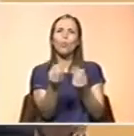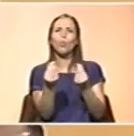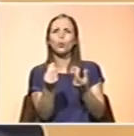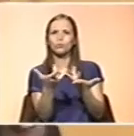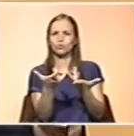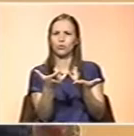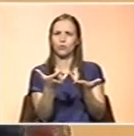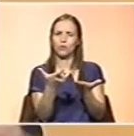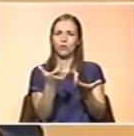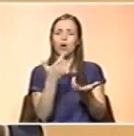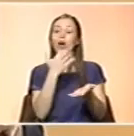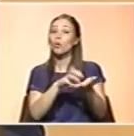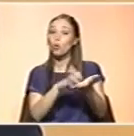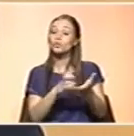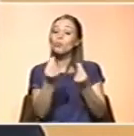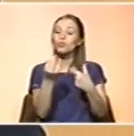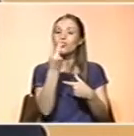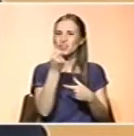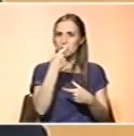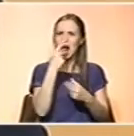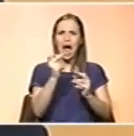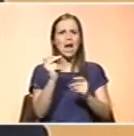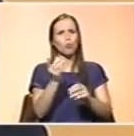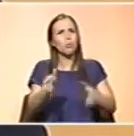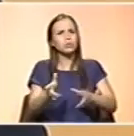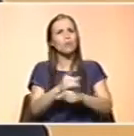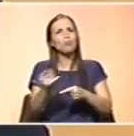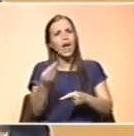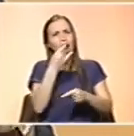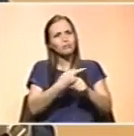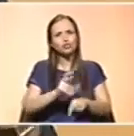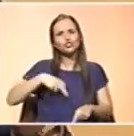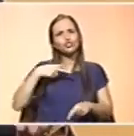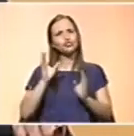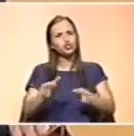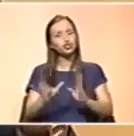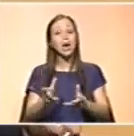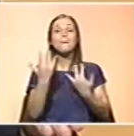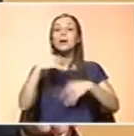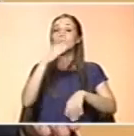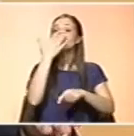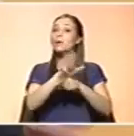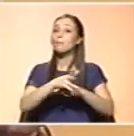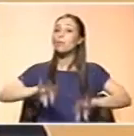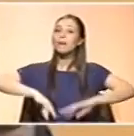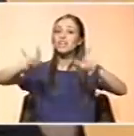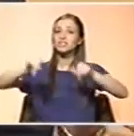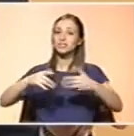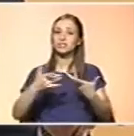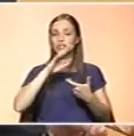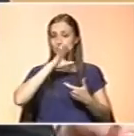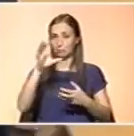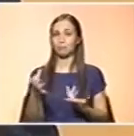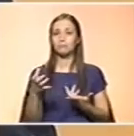-lo numa dieta diversificada, sem qualquer problema. No entanto, num país desenvolvido, se calhar também faria sentido, se pensarmos